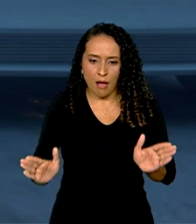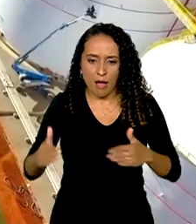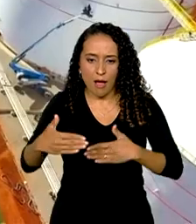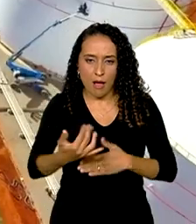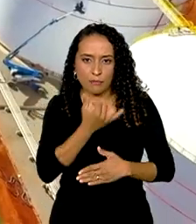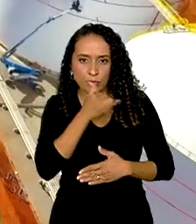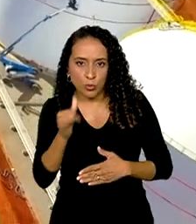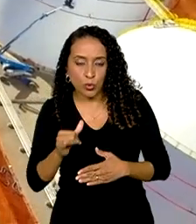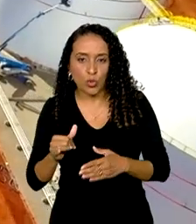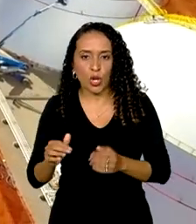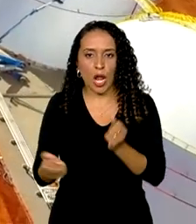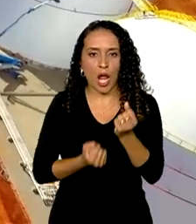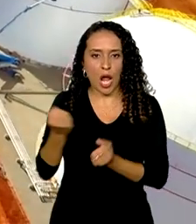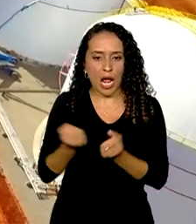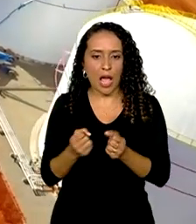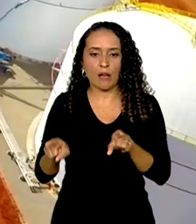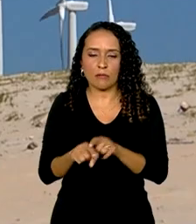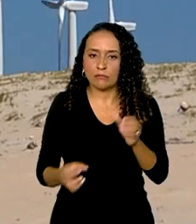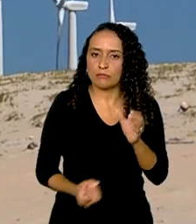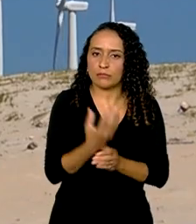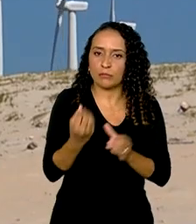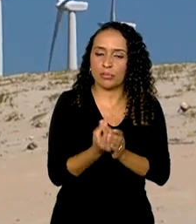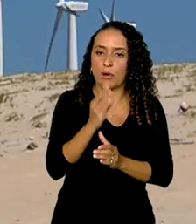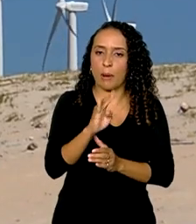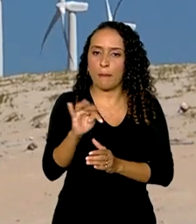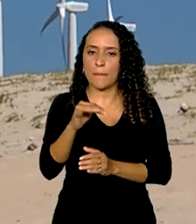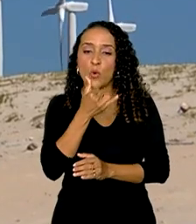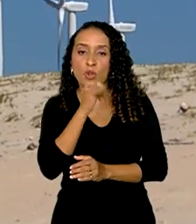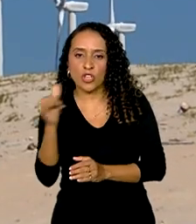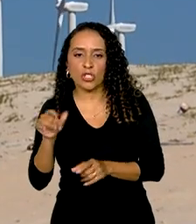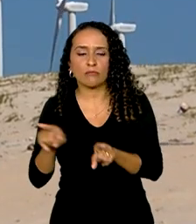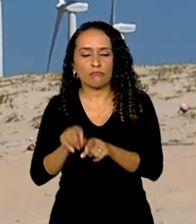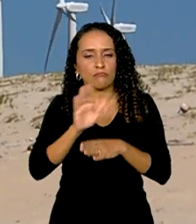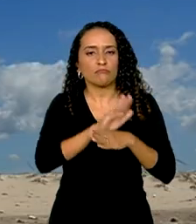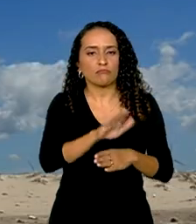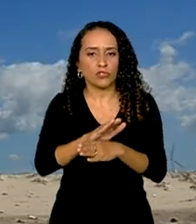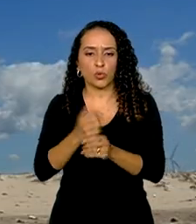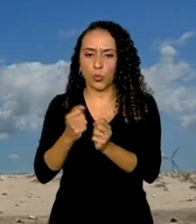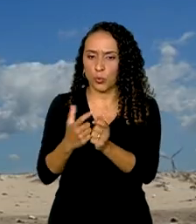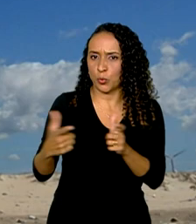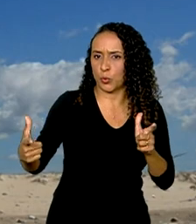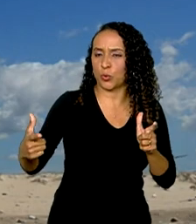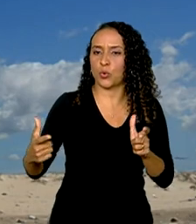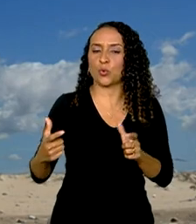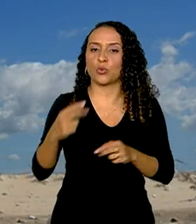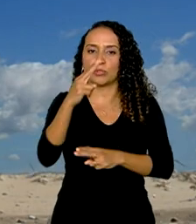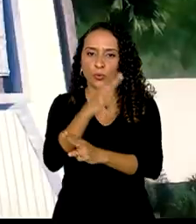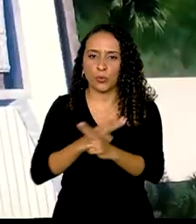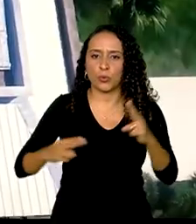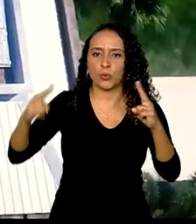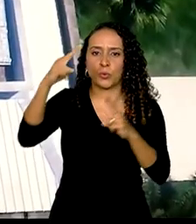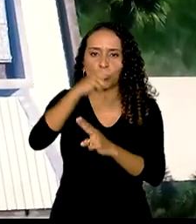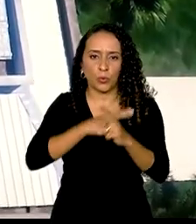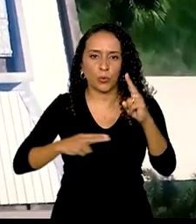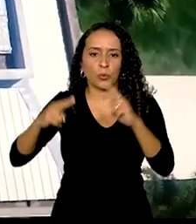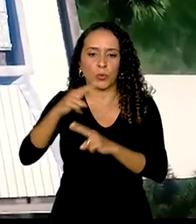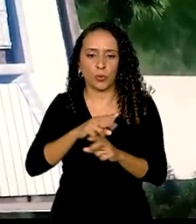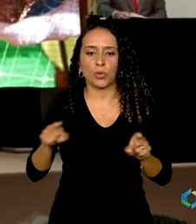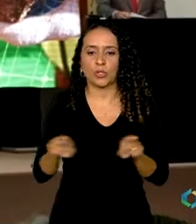carro, produção de bioenergia, além de auxiliar na expansão da energia eólica e